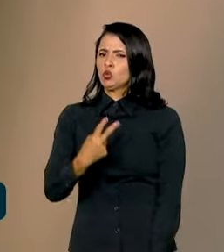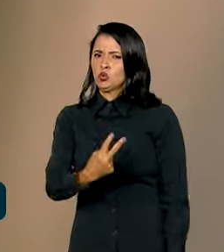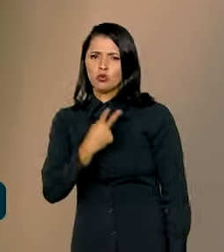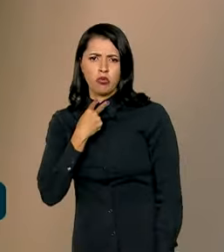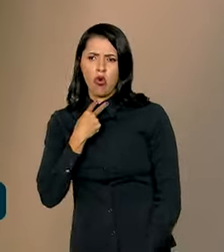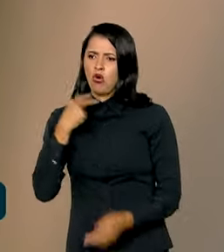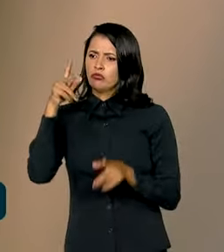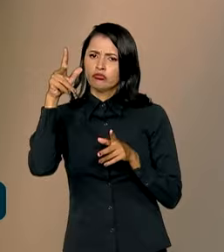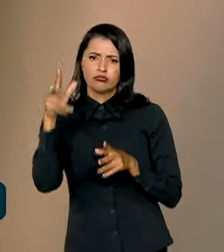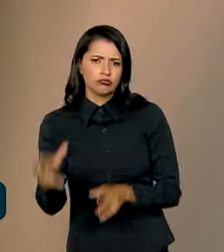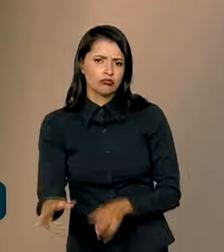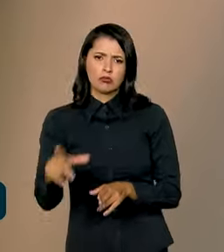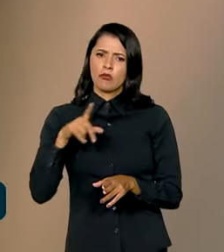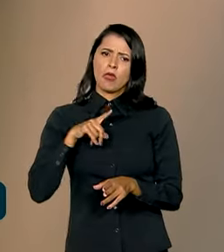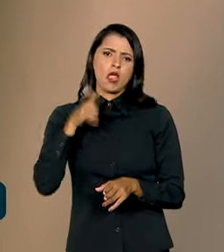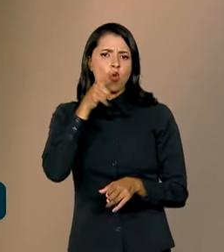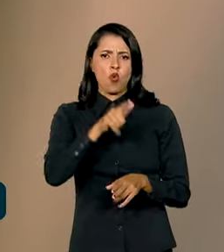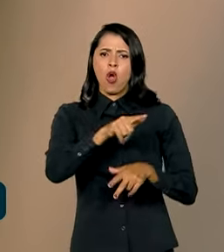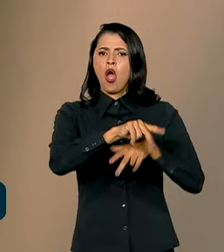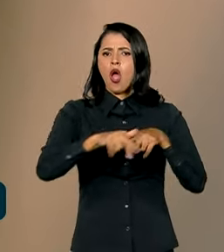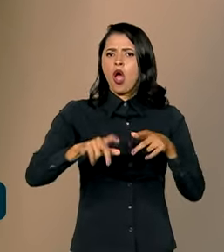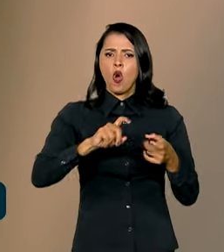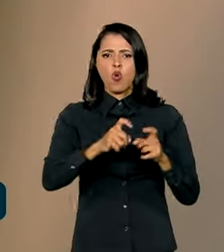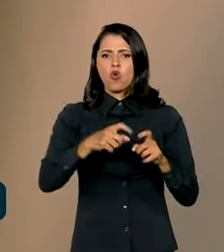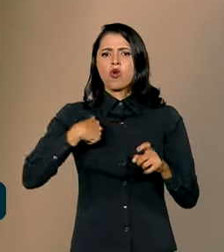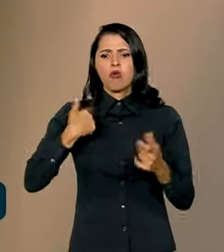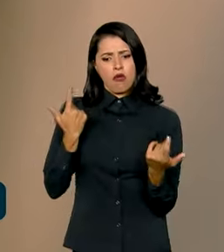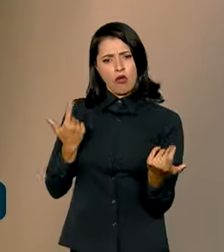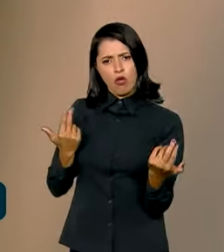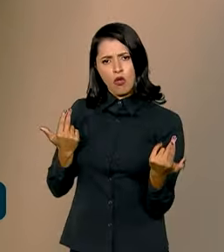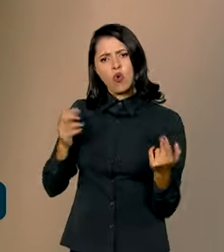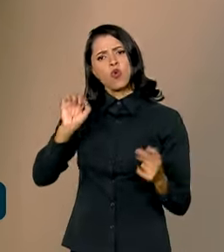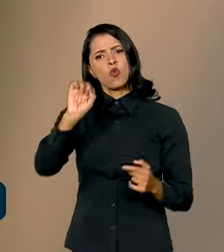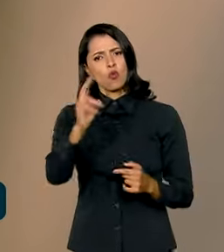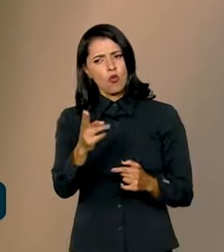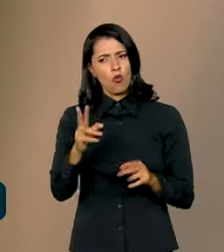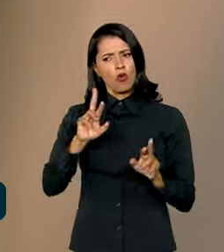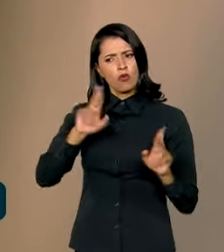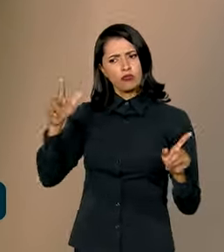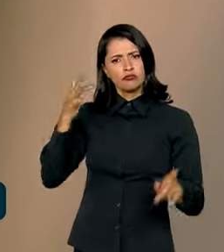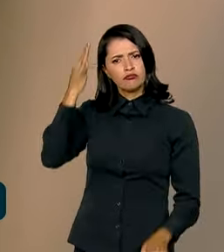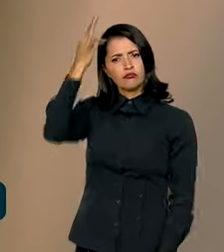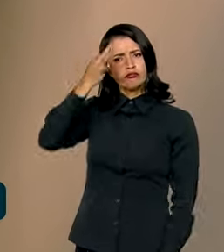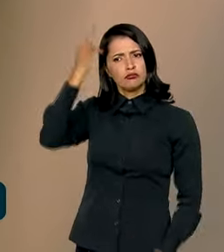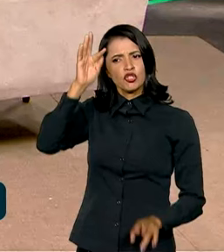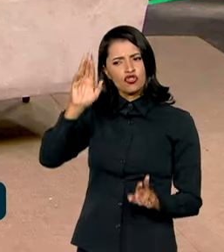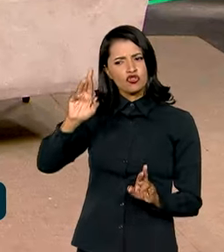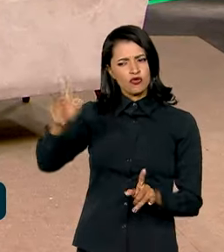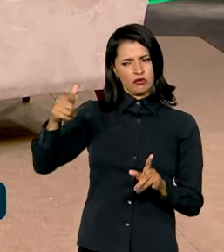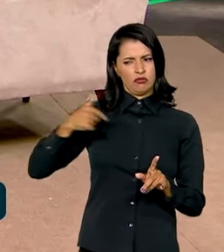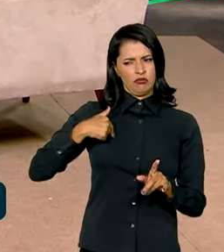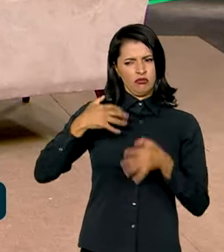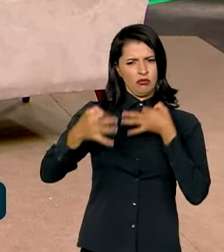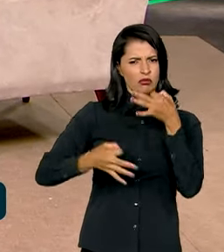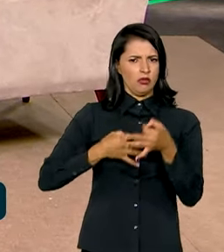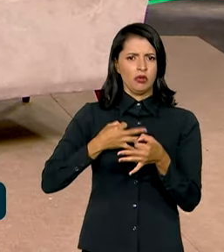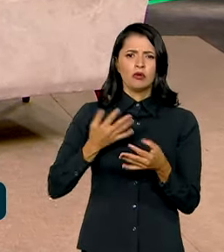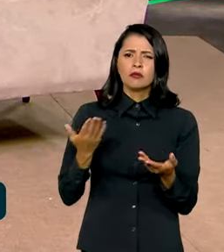mesma orientação sexual que eu tenho. Ou que têm uma visão filosófica e política diferente da minha.